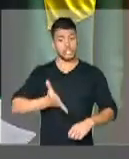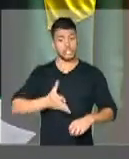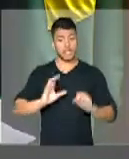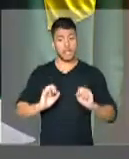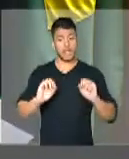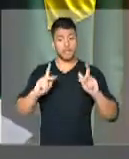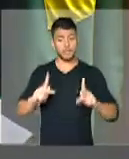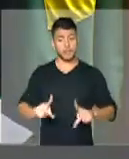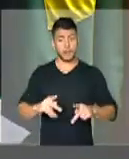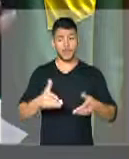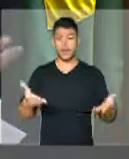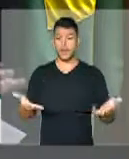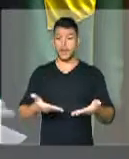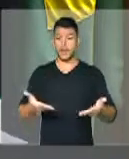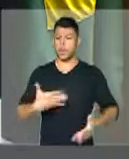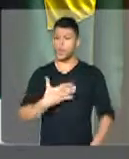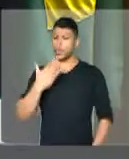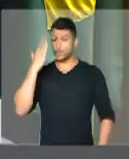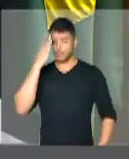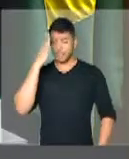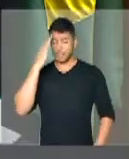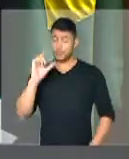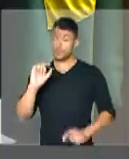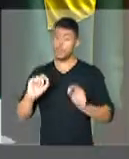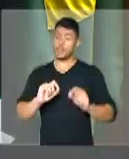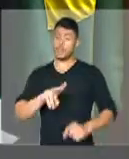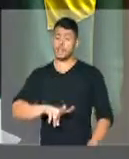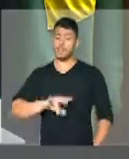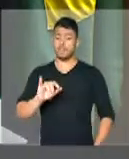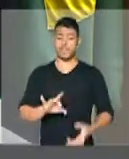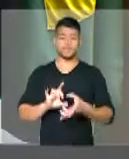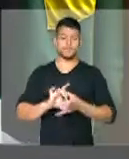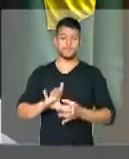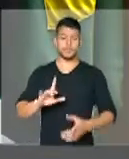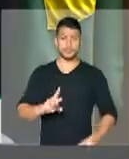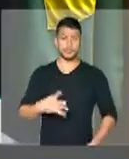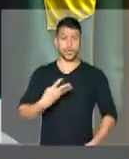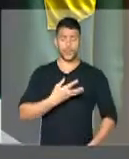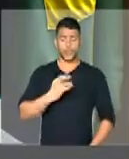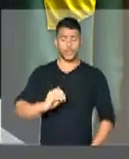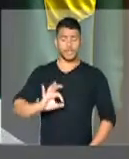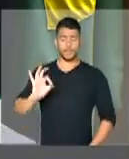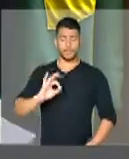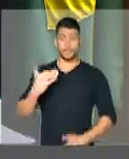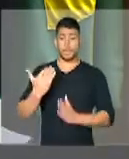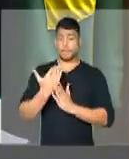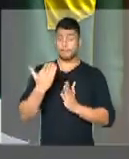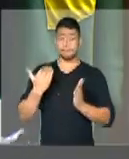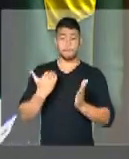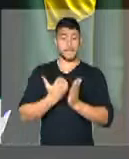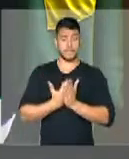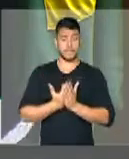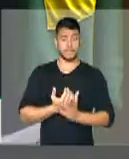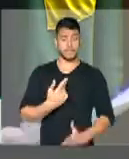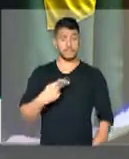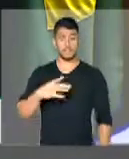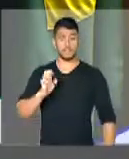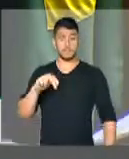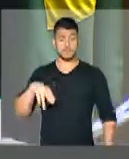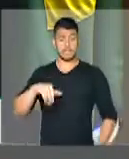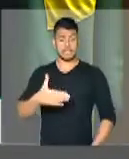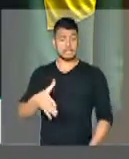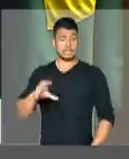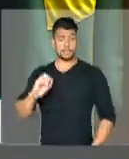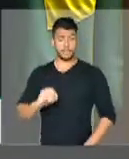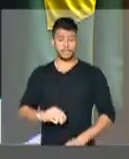deixar uma pensão 40% menor para a viúva. Mas isto não estava na reforma, me